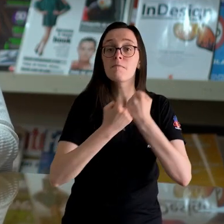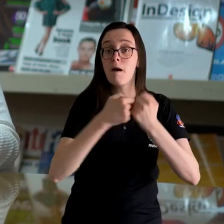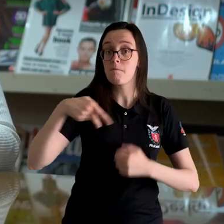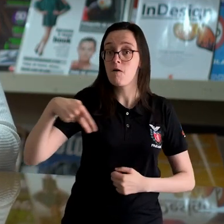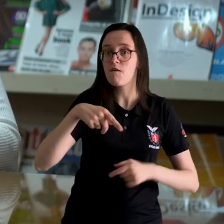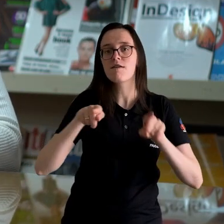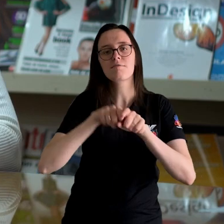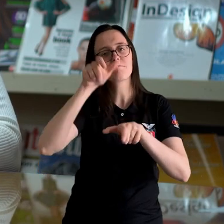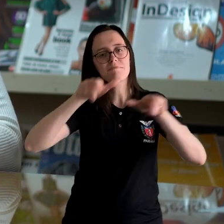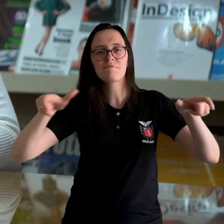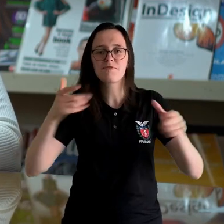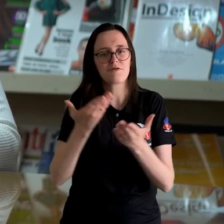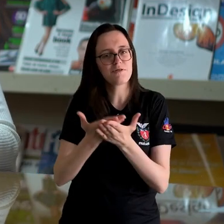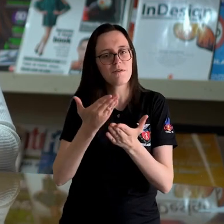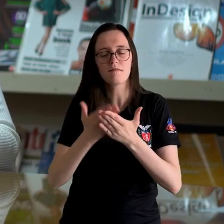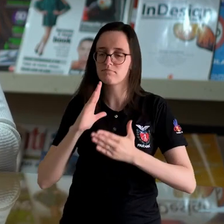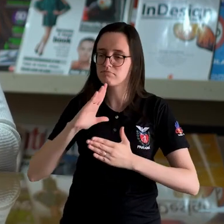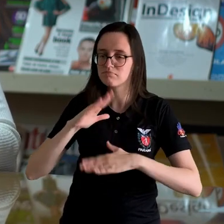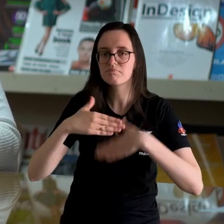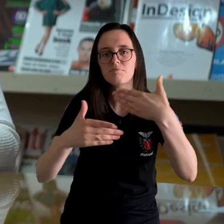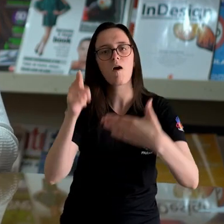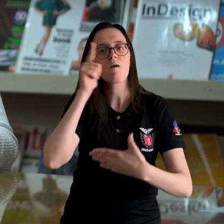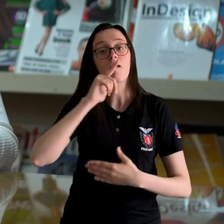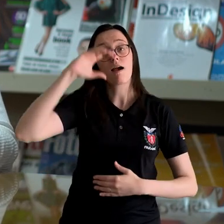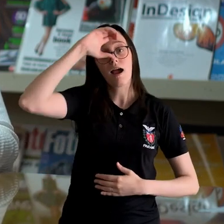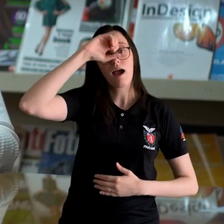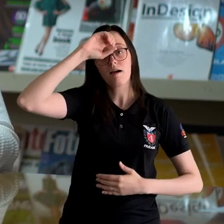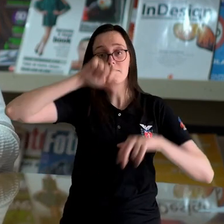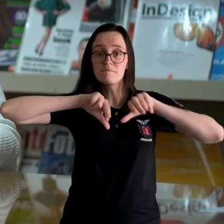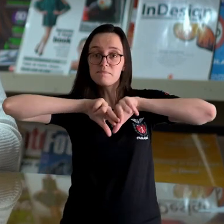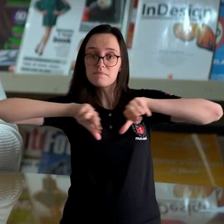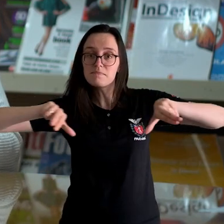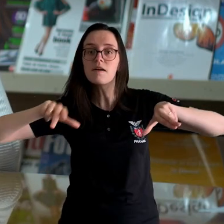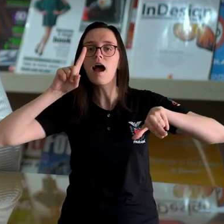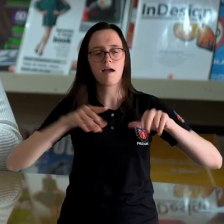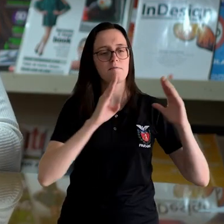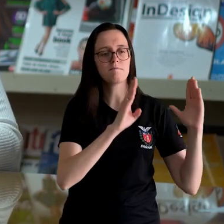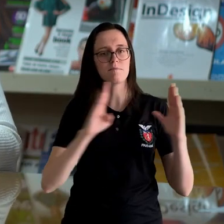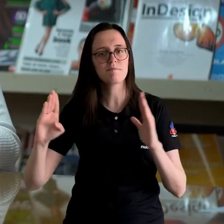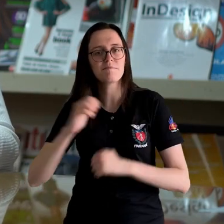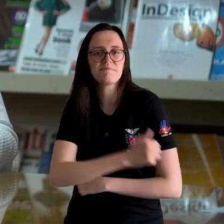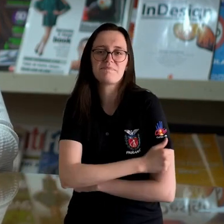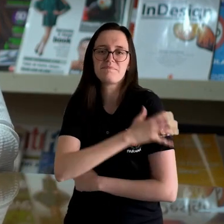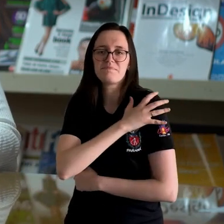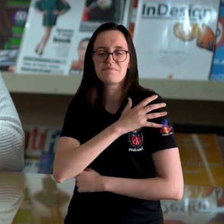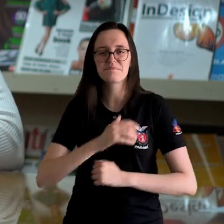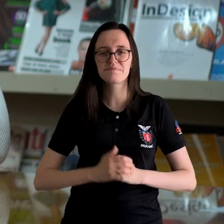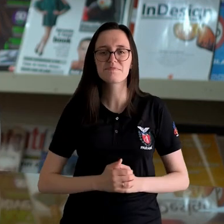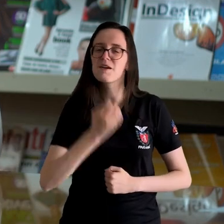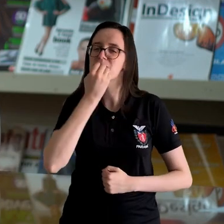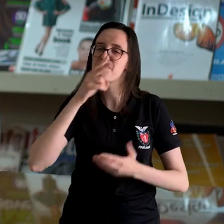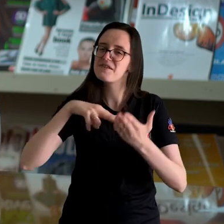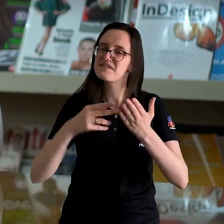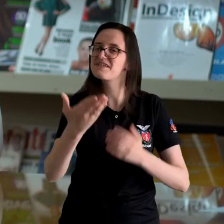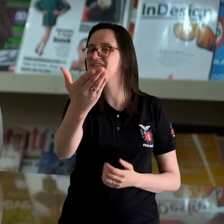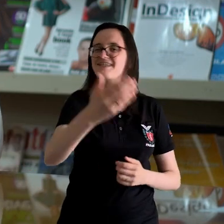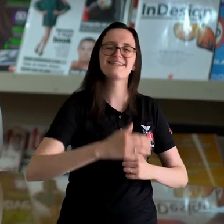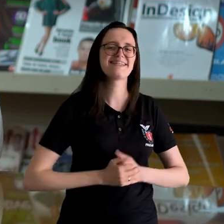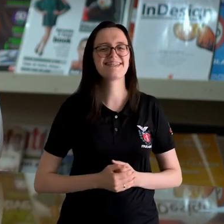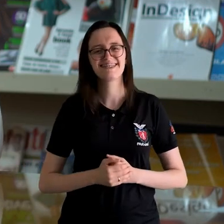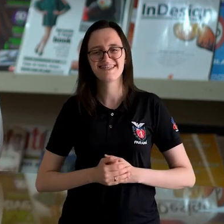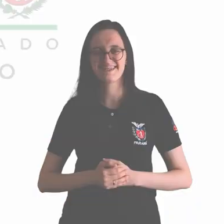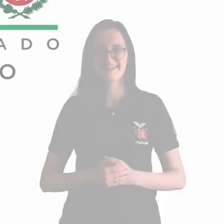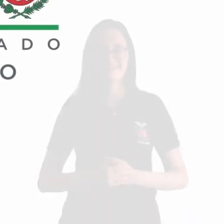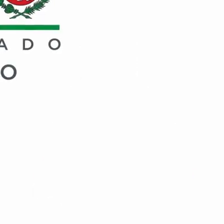professores e estudantes no desenvolvimento de aprendizagens a cada etapa da escolarização. Uma boa leitura!